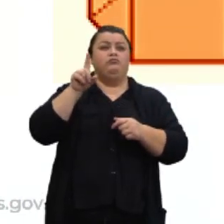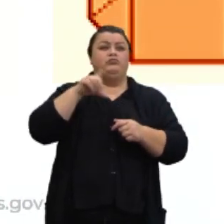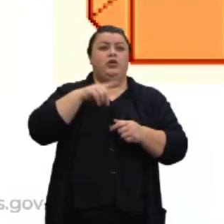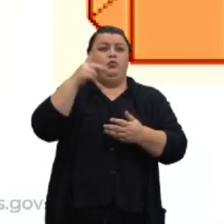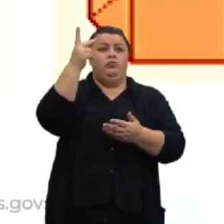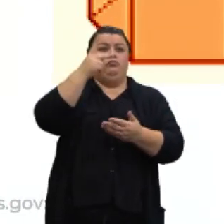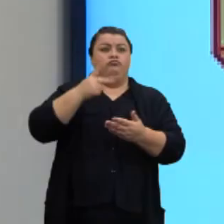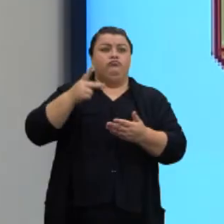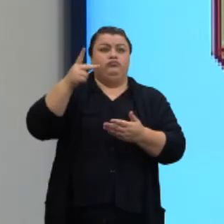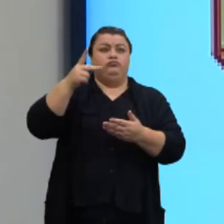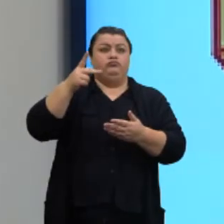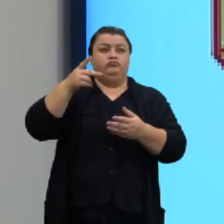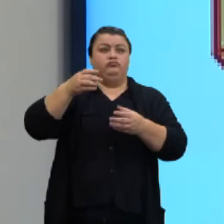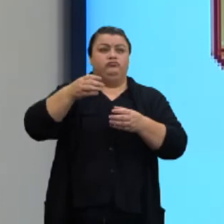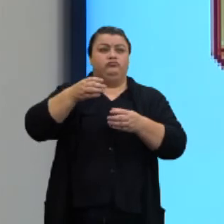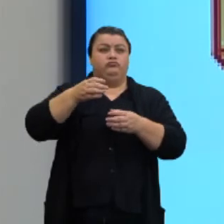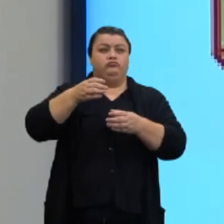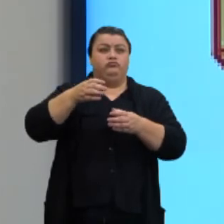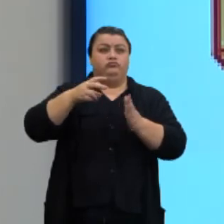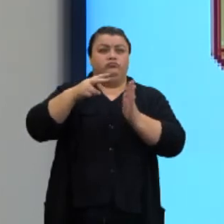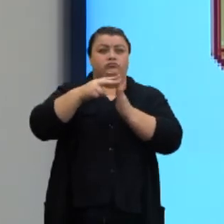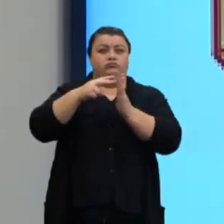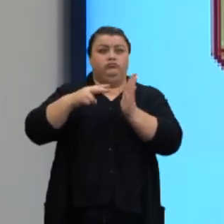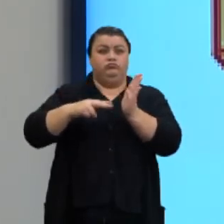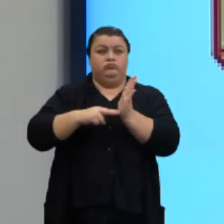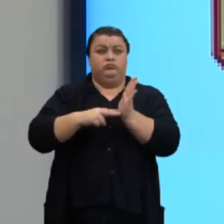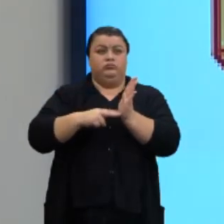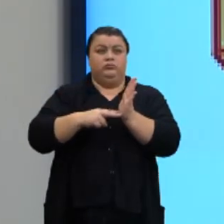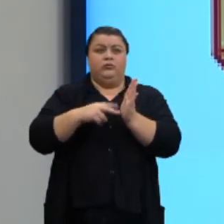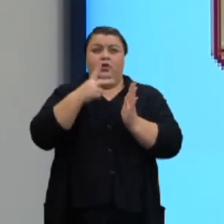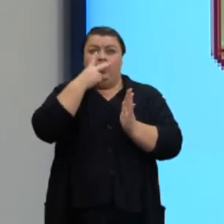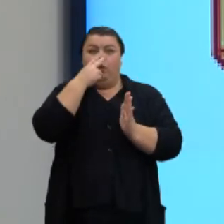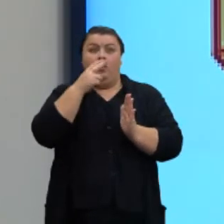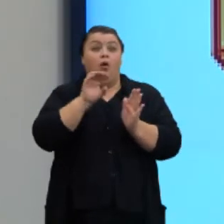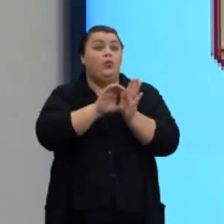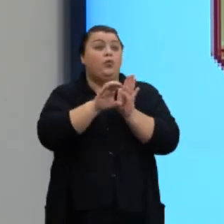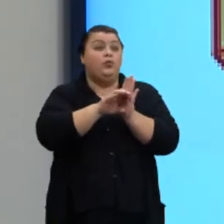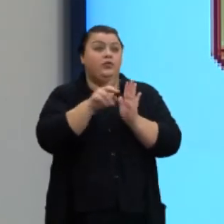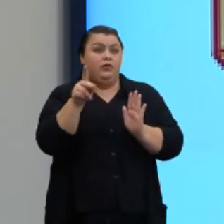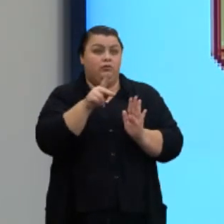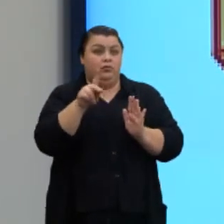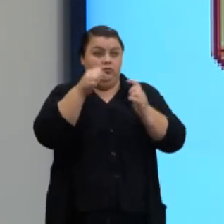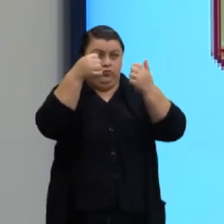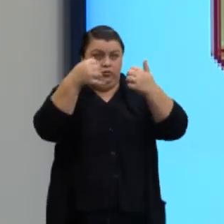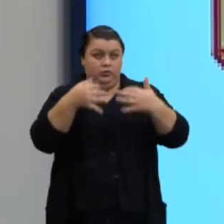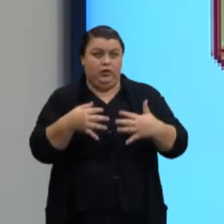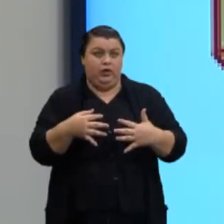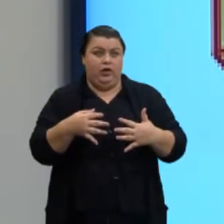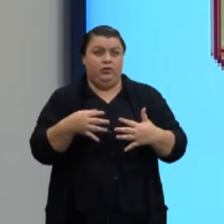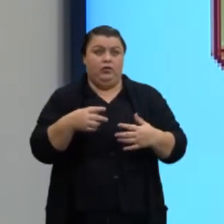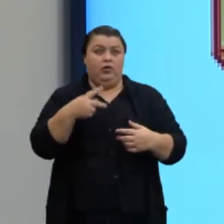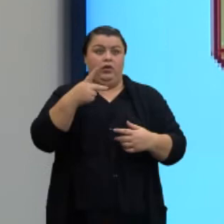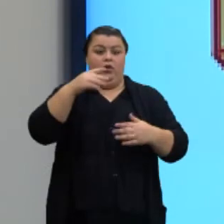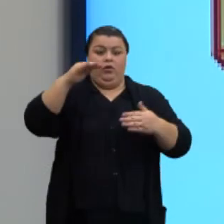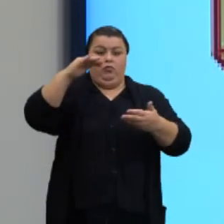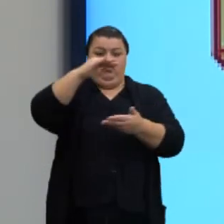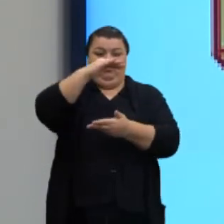figura conforme o conceito que eu dei. São duas bases paralelas,